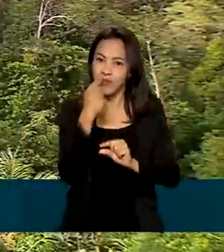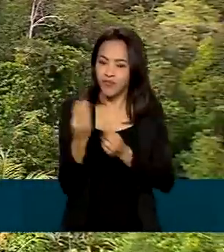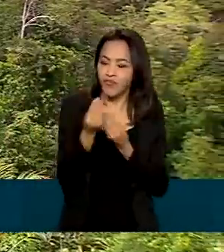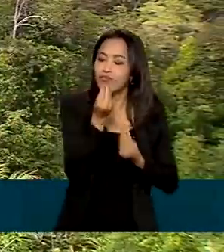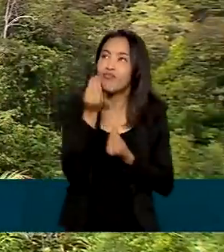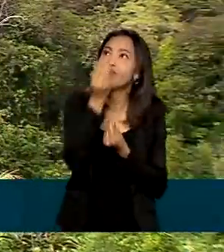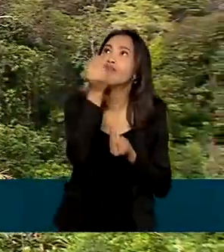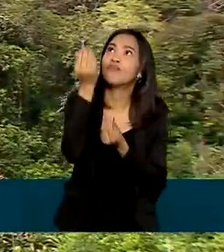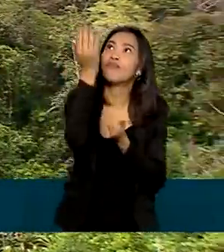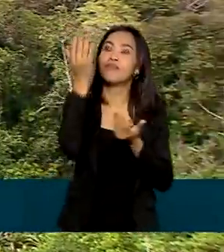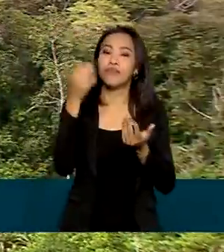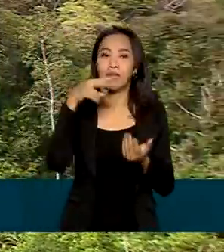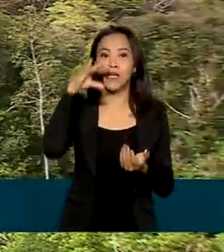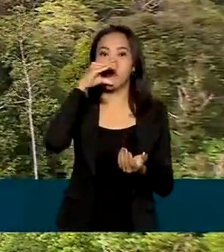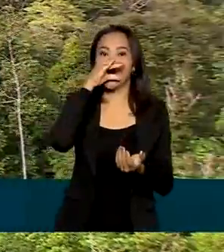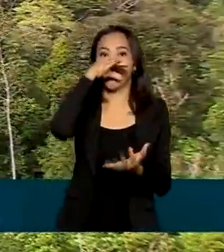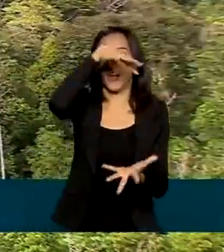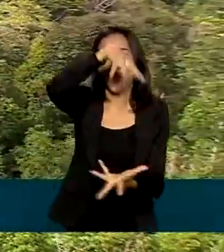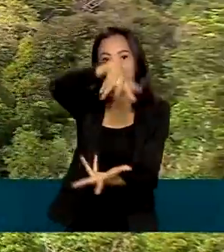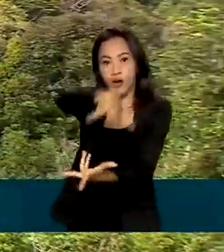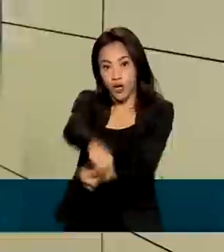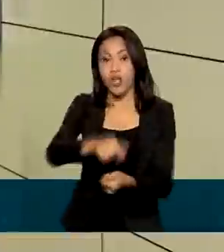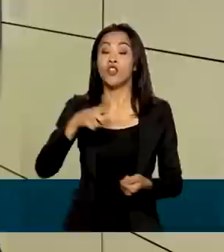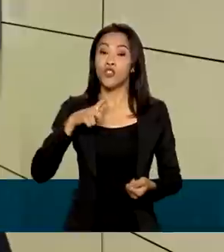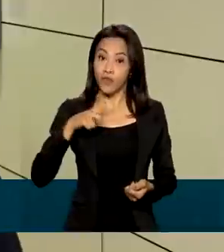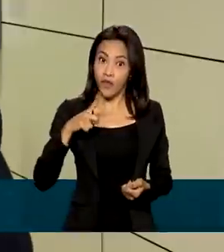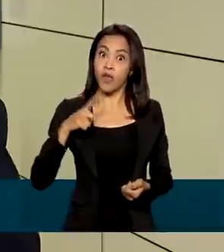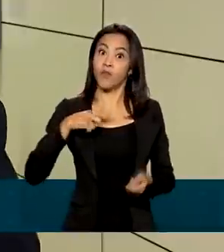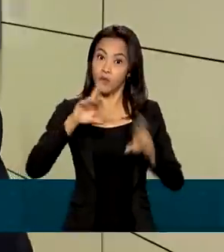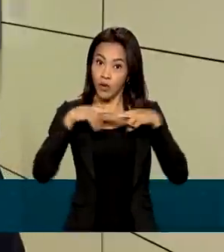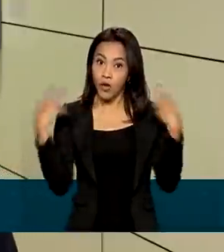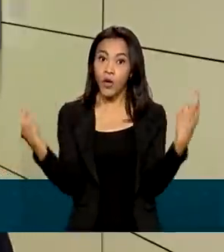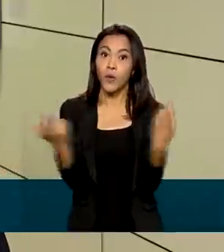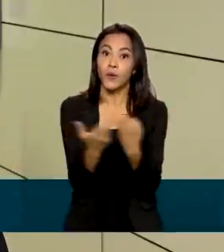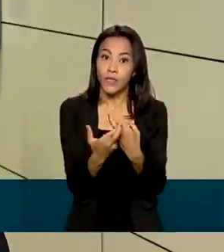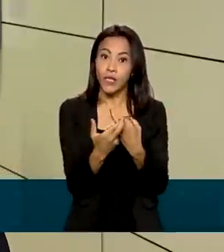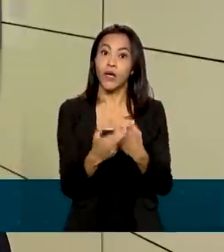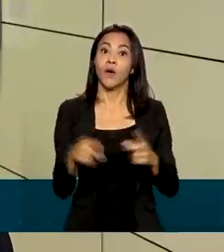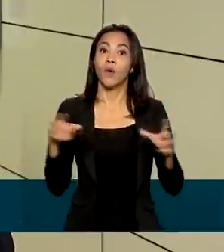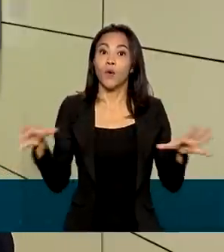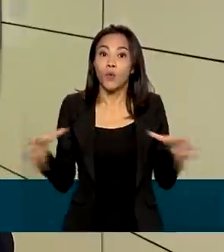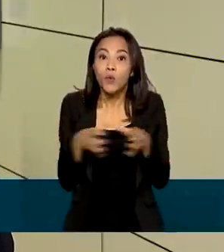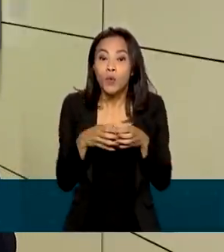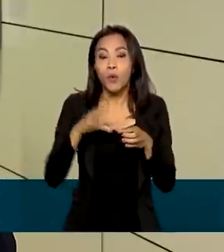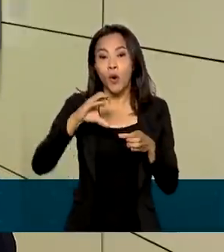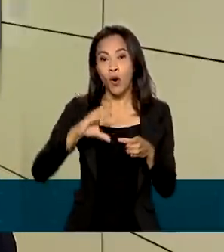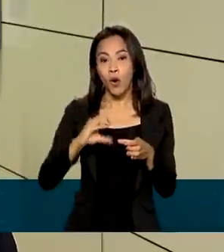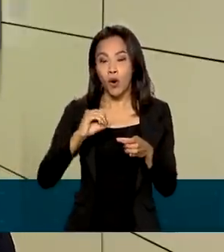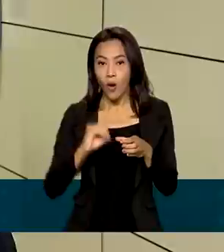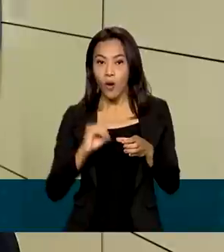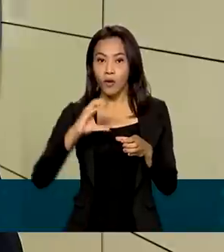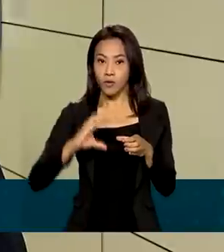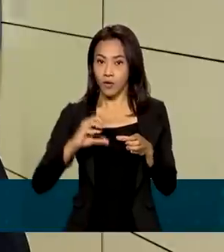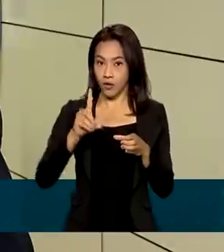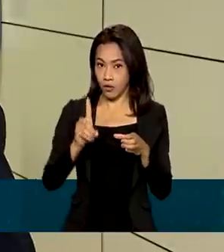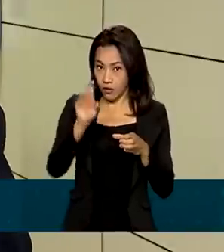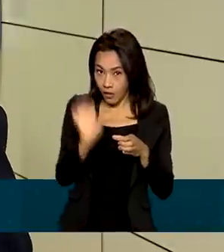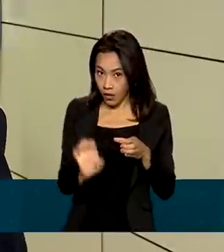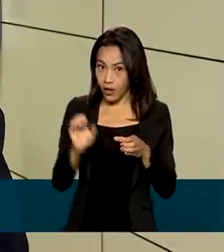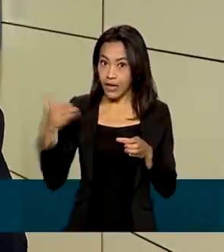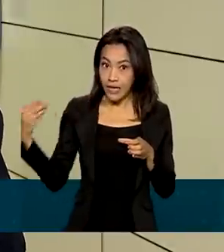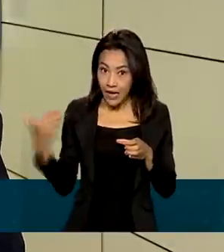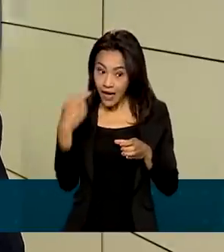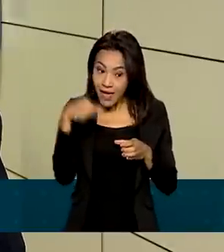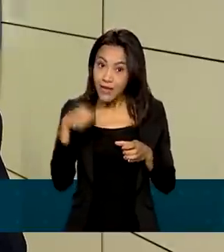Isso a gente percebeu nas reuniões que nós tivemos bilaterais durante a OCDE. E essa preocupação é